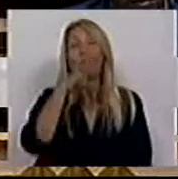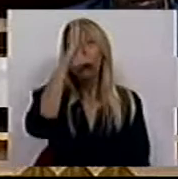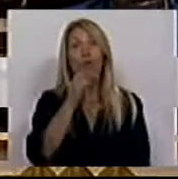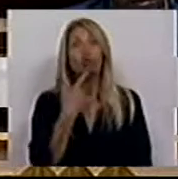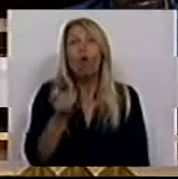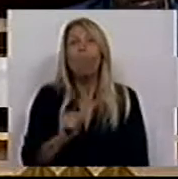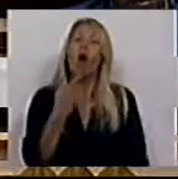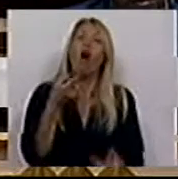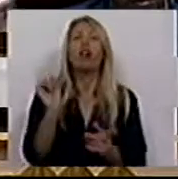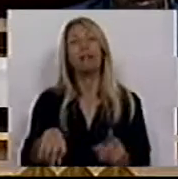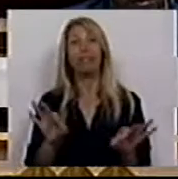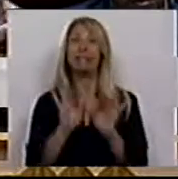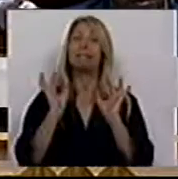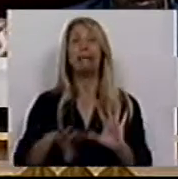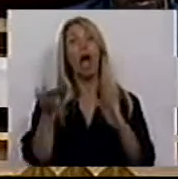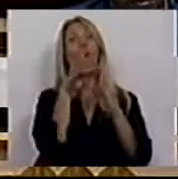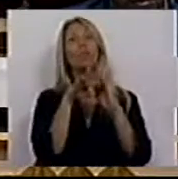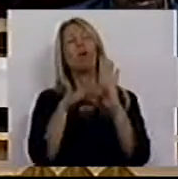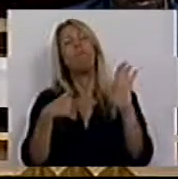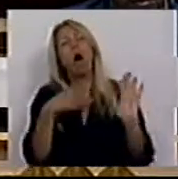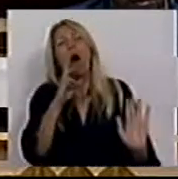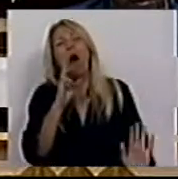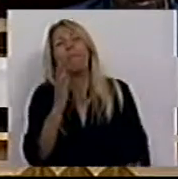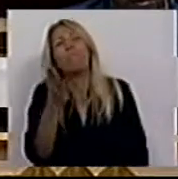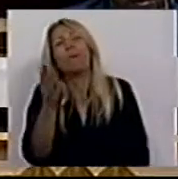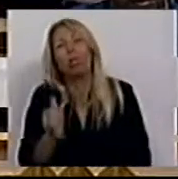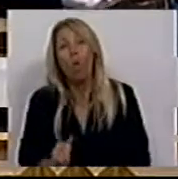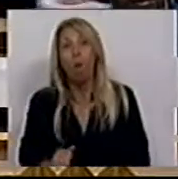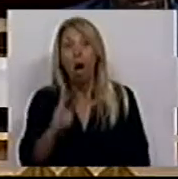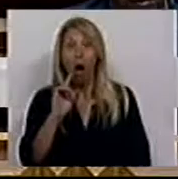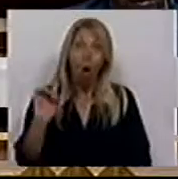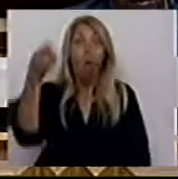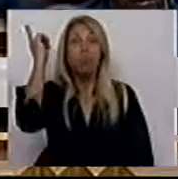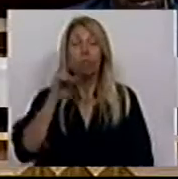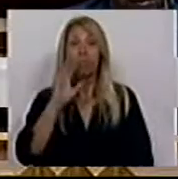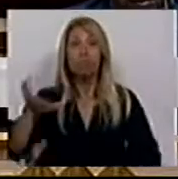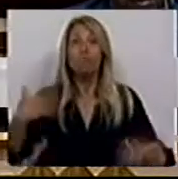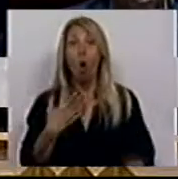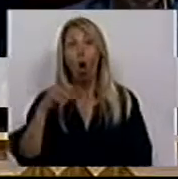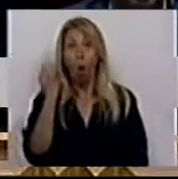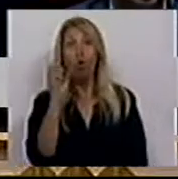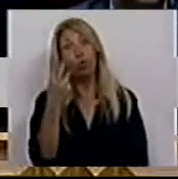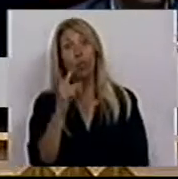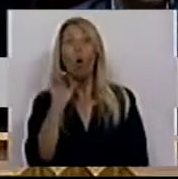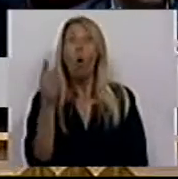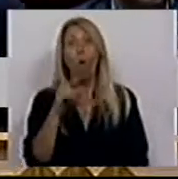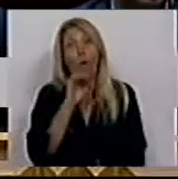mas que melhor faria se abandonasse a 5 de Outubro, antes mesmo que ele seja lá implodido na própria 5 de Outubro.